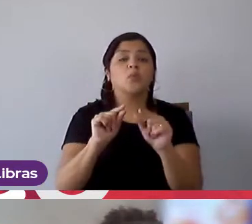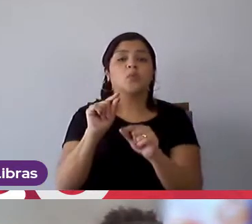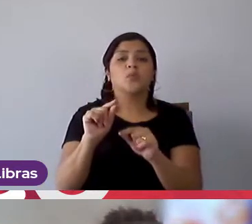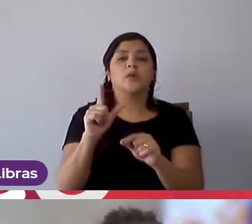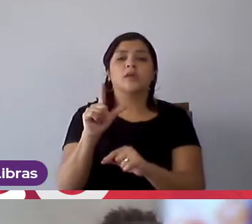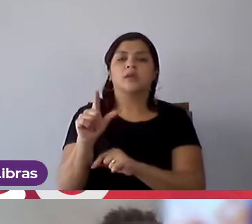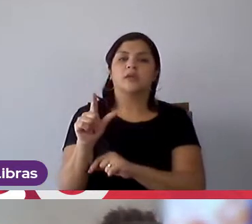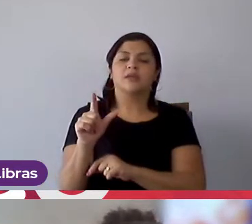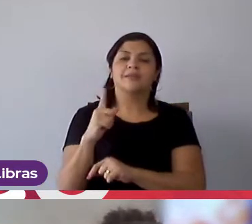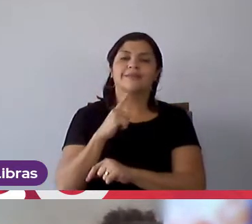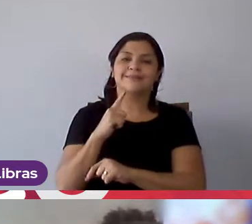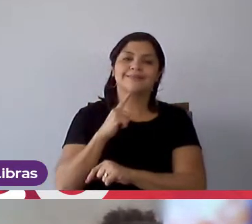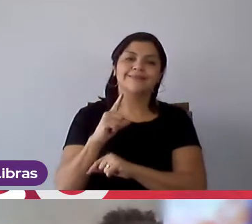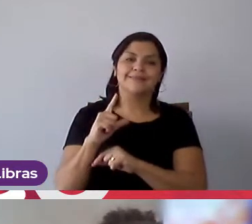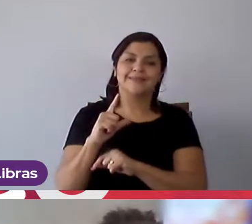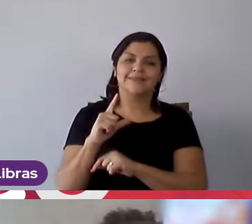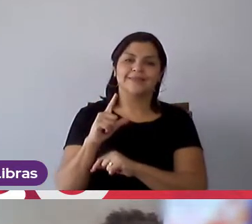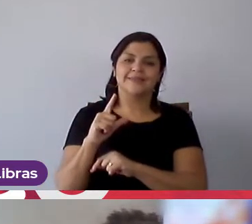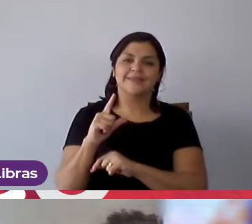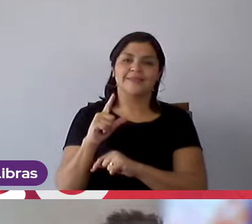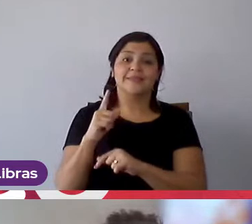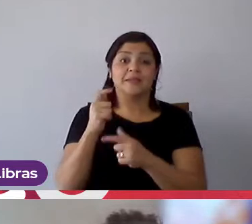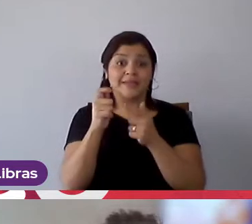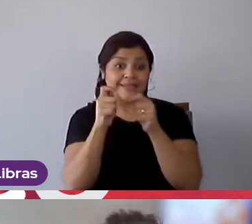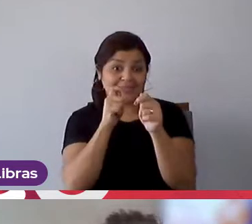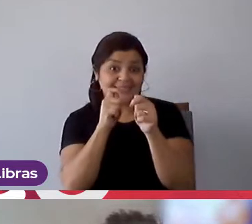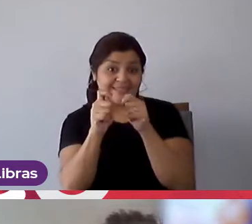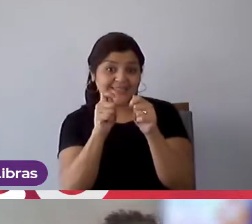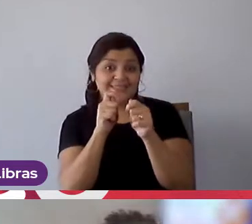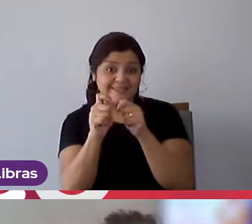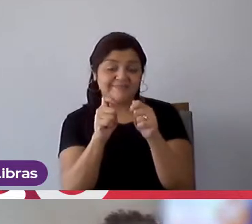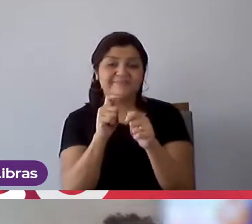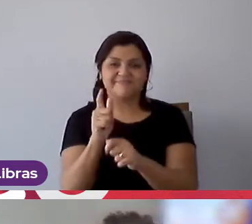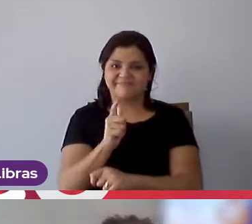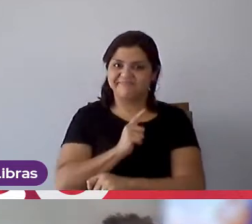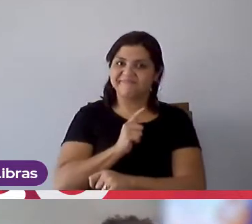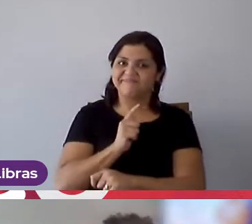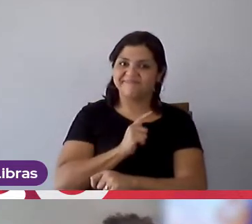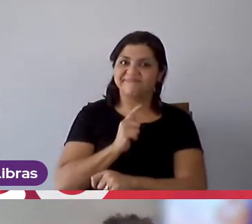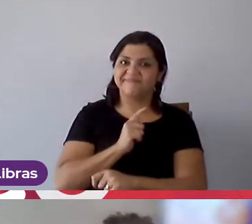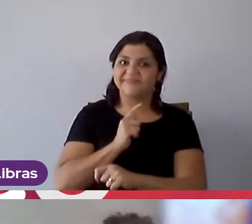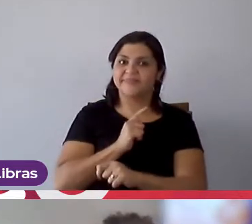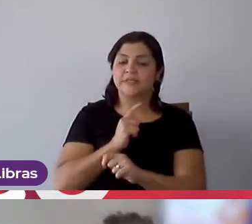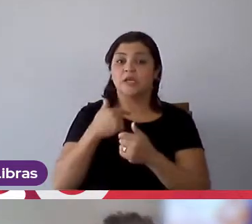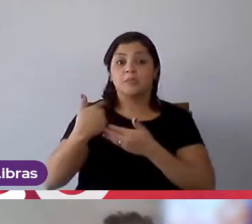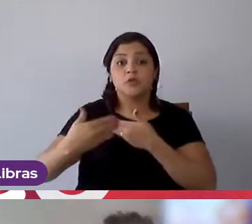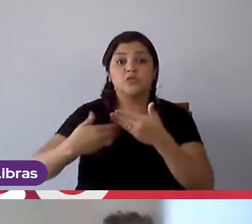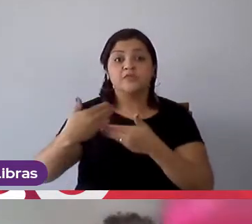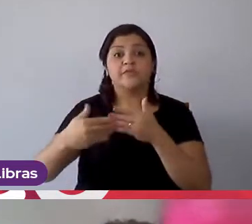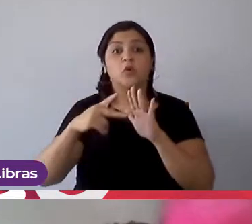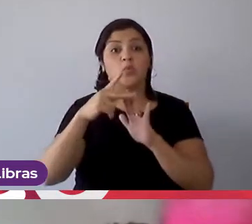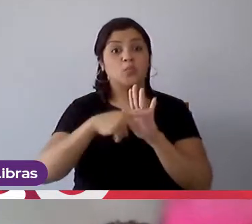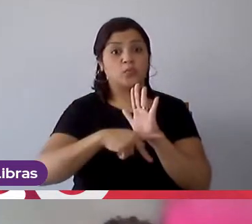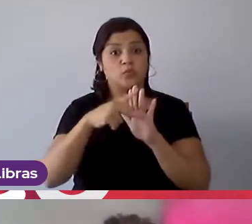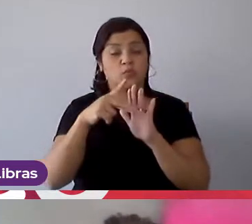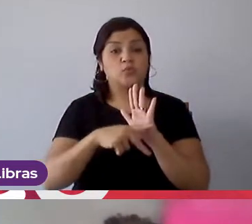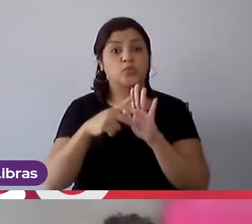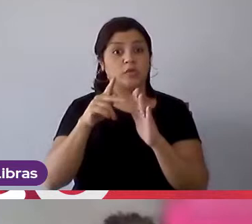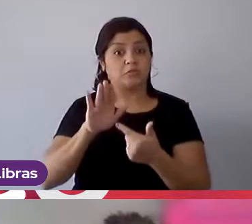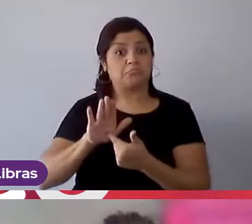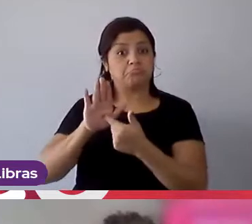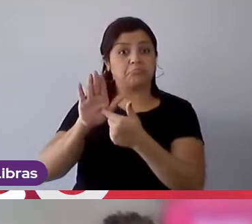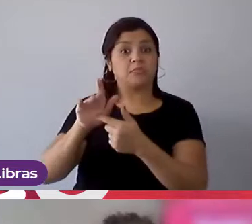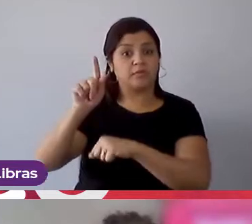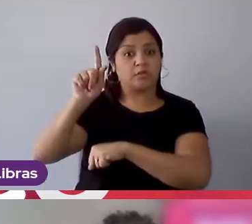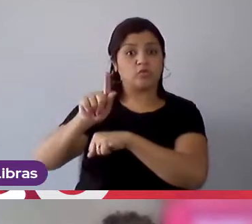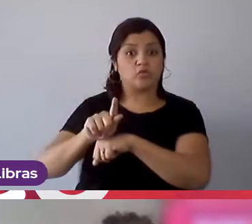é a parte da entrevista, né, a gente tem um case para desenvolver, para apresentar diretamente para os